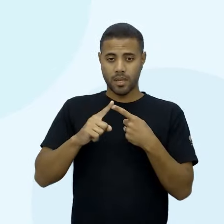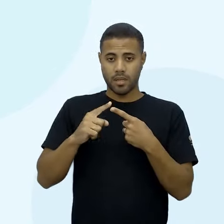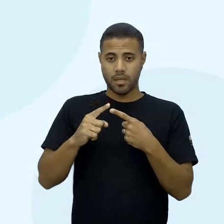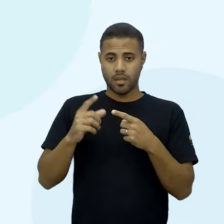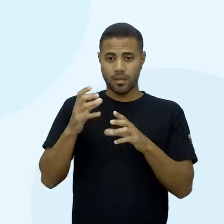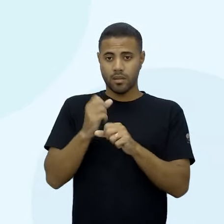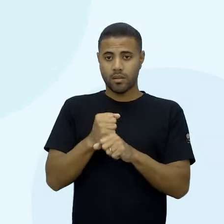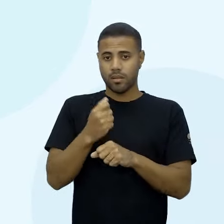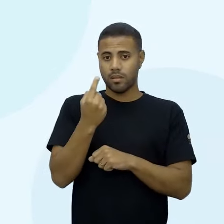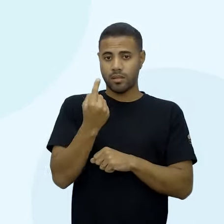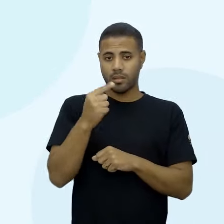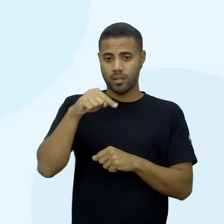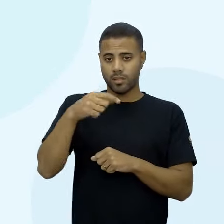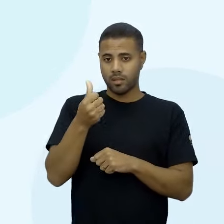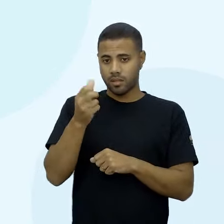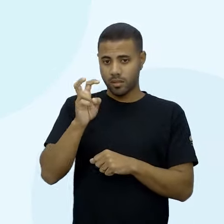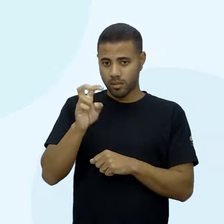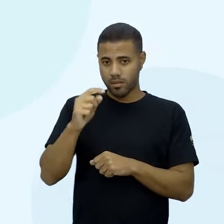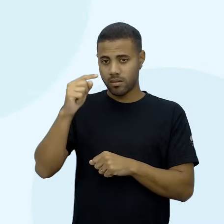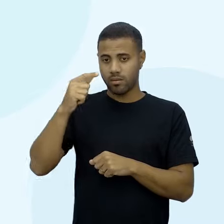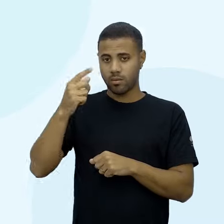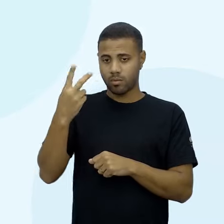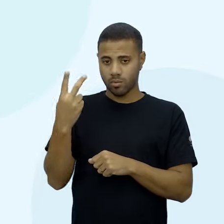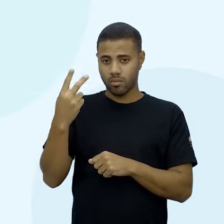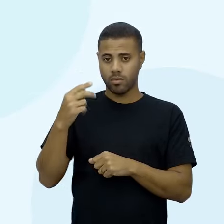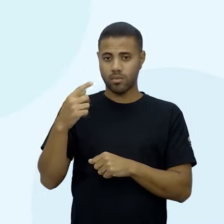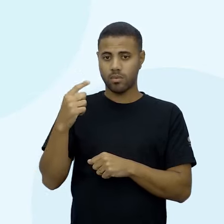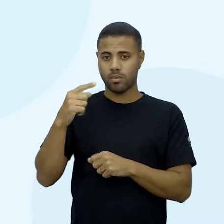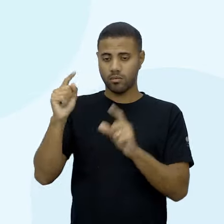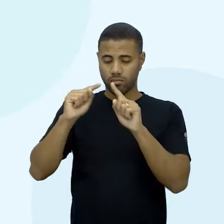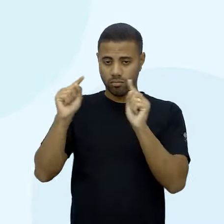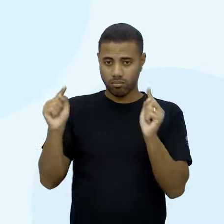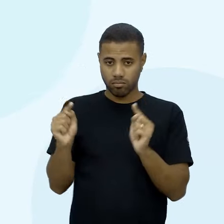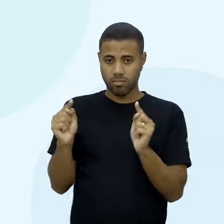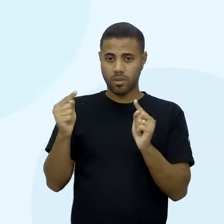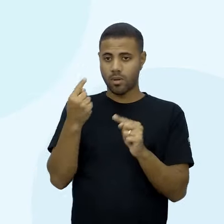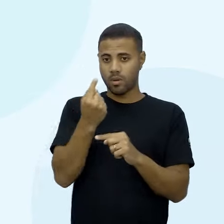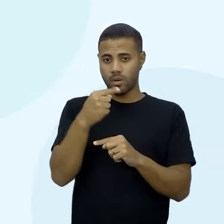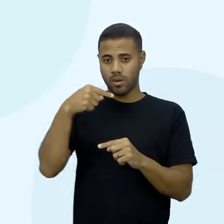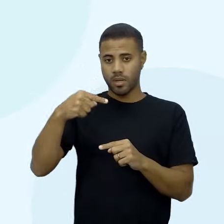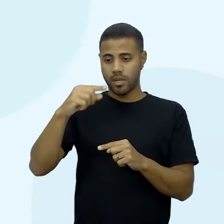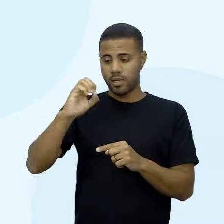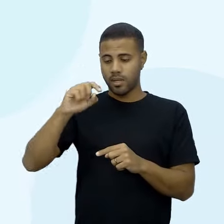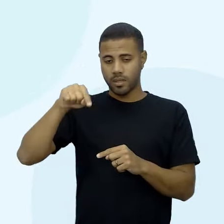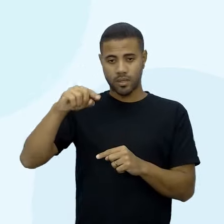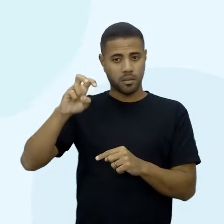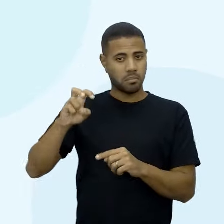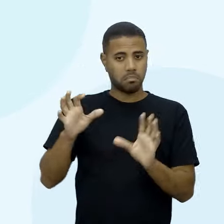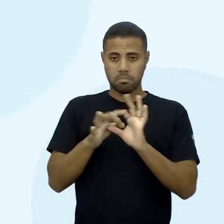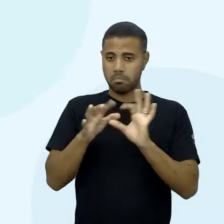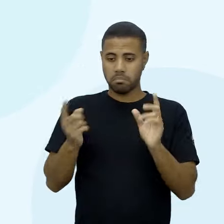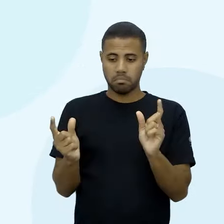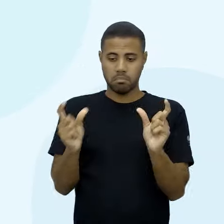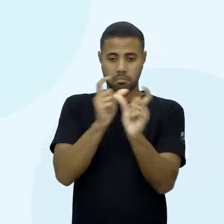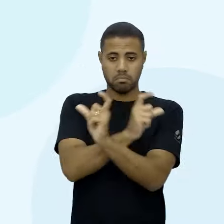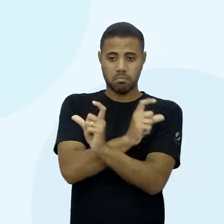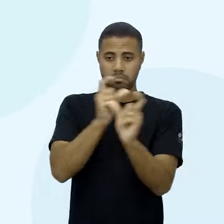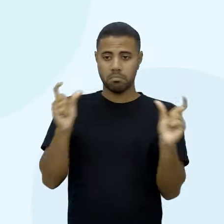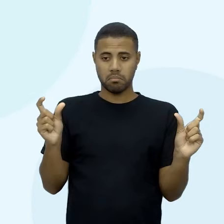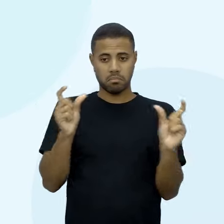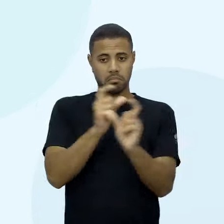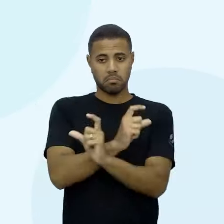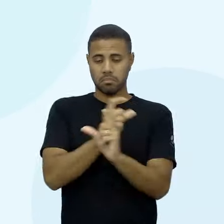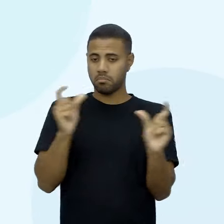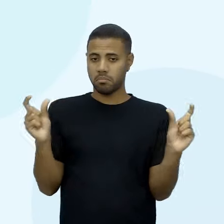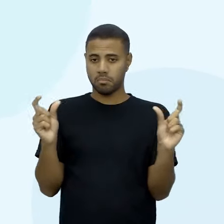temos o valor também dentro do parênteses, a ordem que você vai fazer, não tem muito problema, você pode resolver aí primeiro